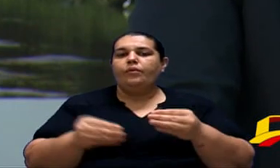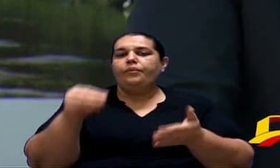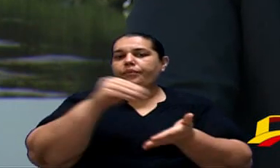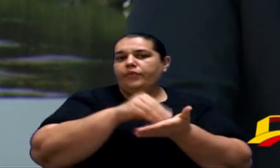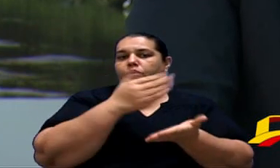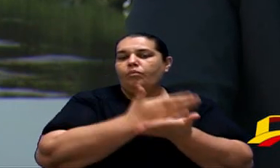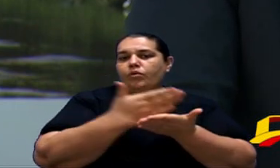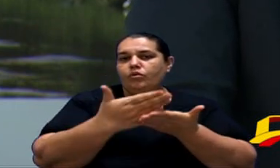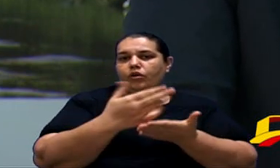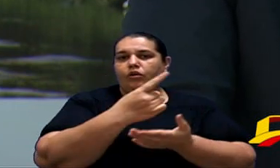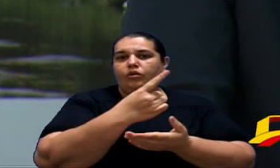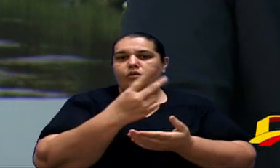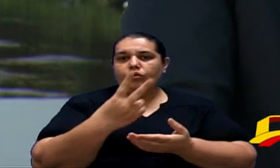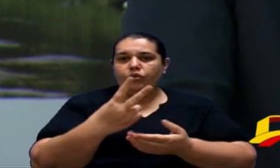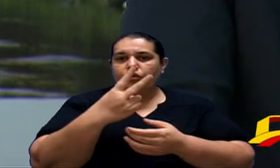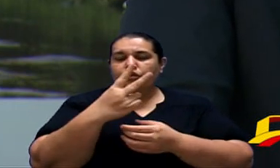2000,